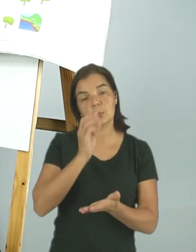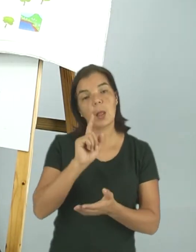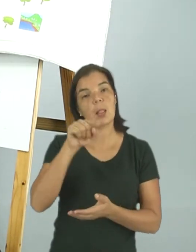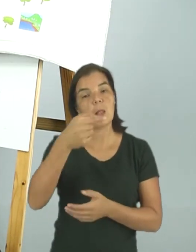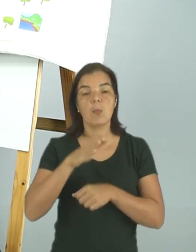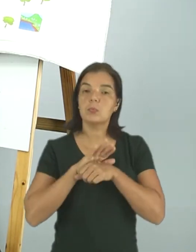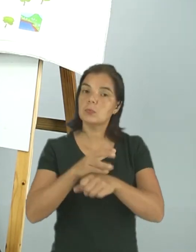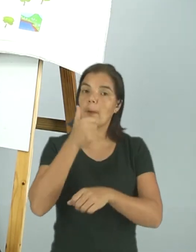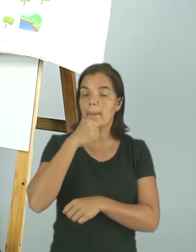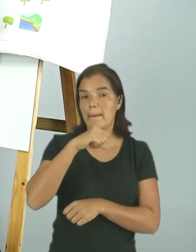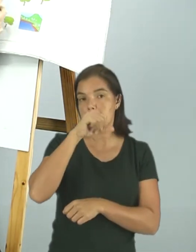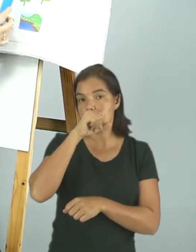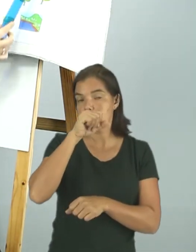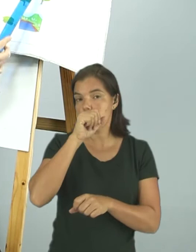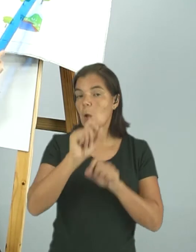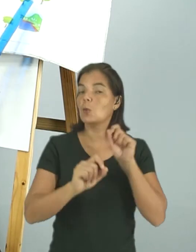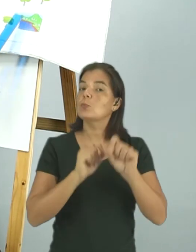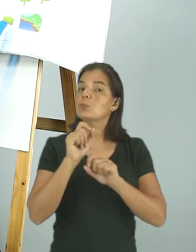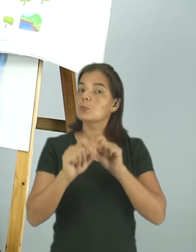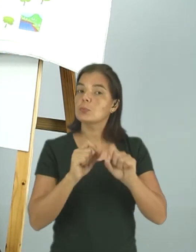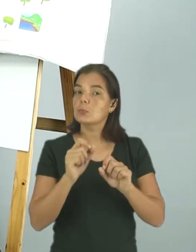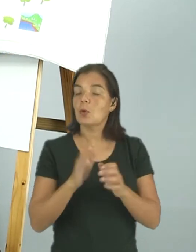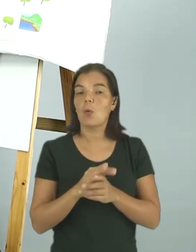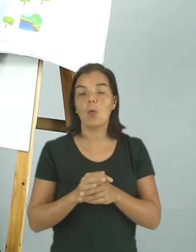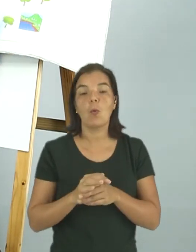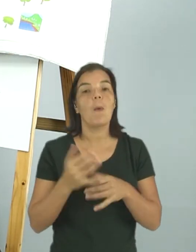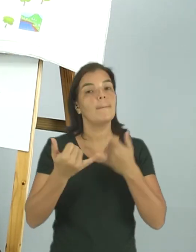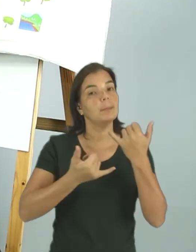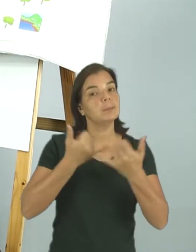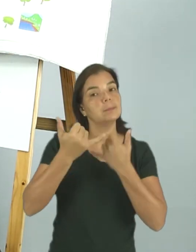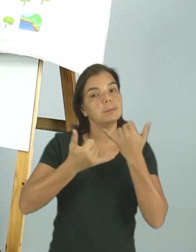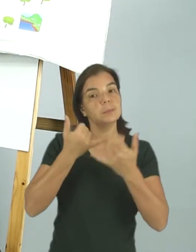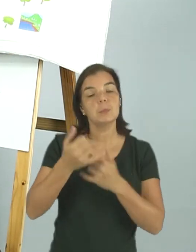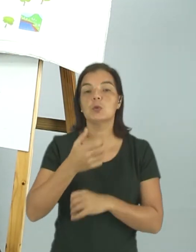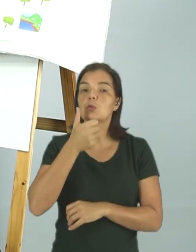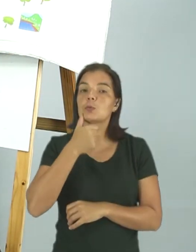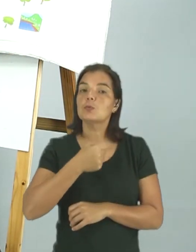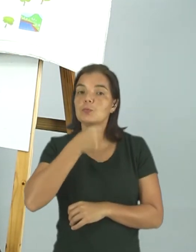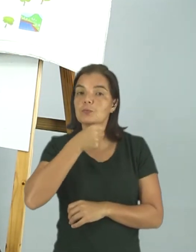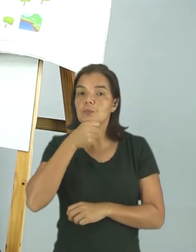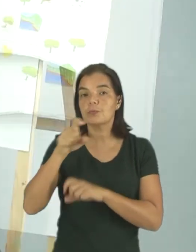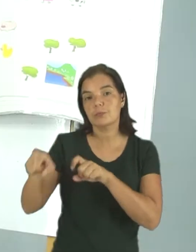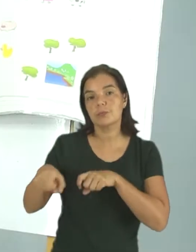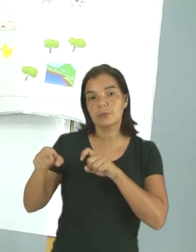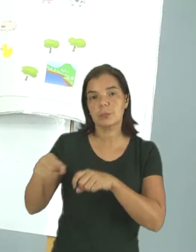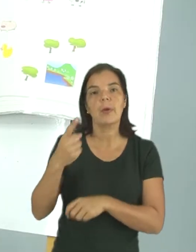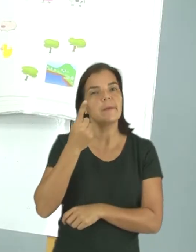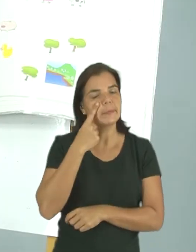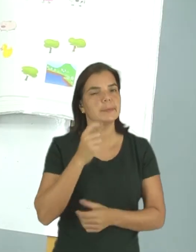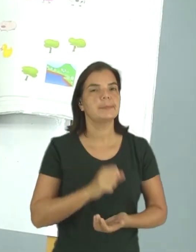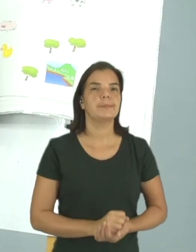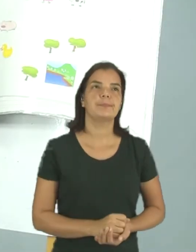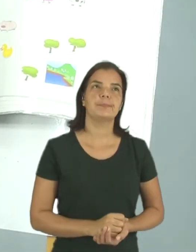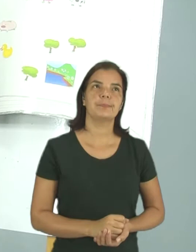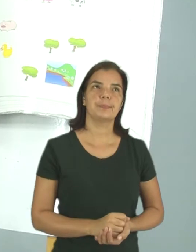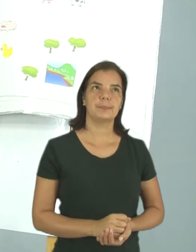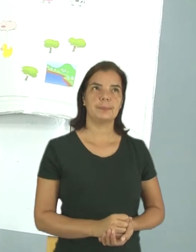depois ajudar a mamãe. Depois ela vai para o sítio do vovô. Vamos lá?